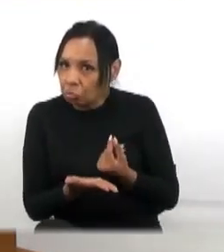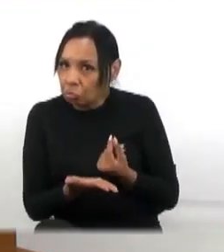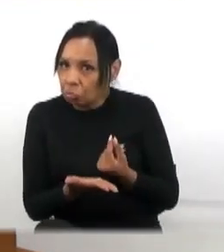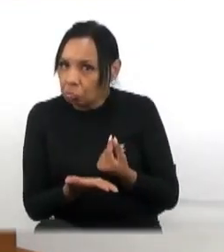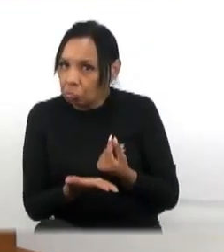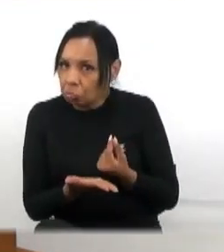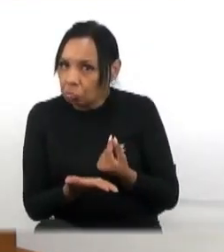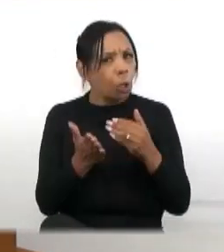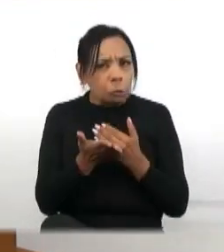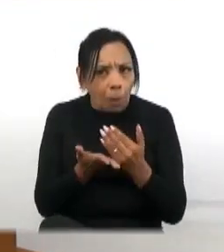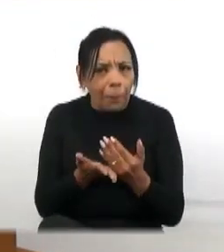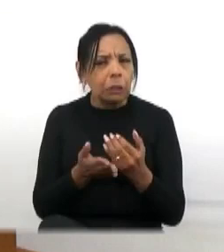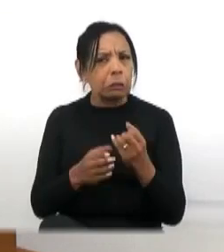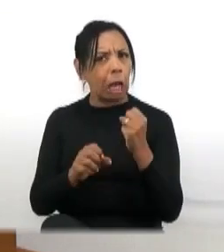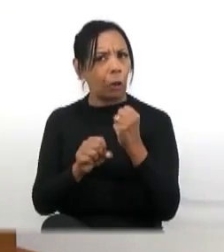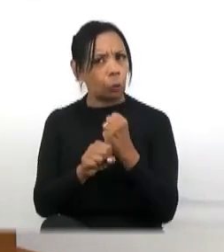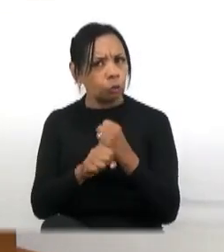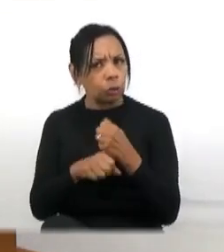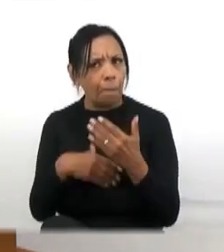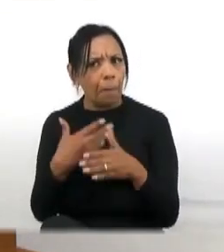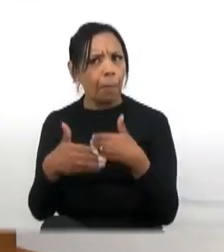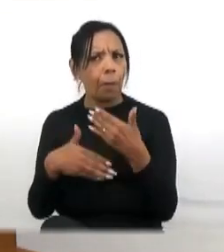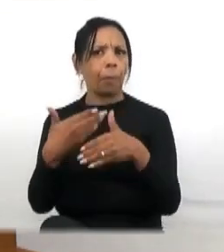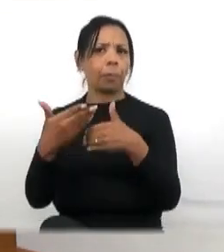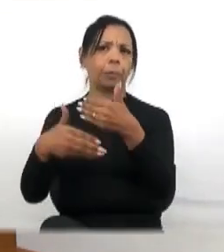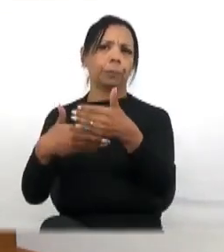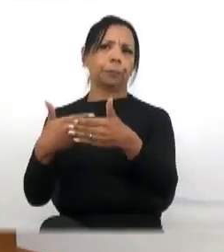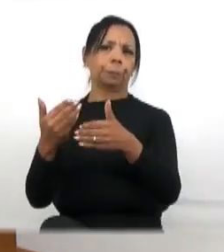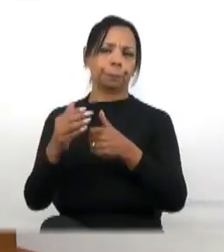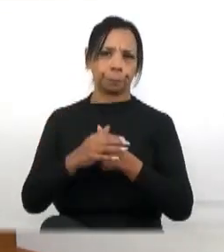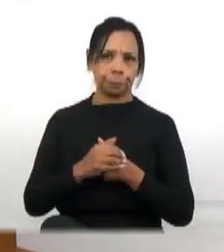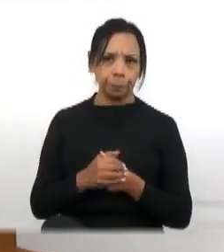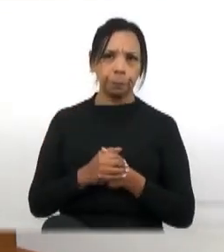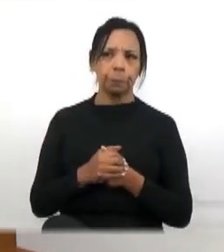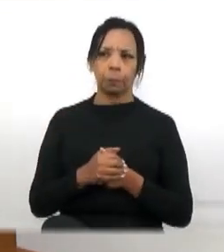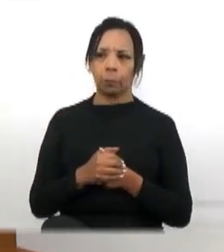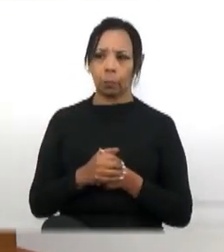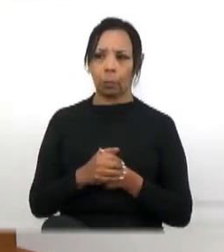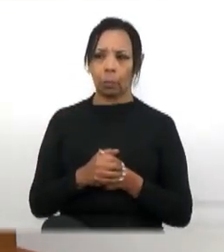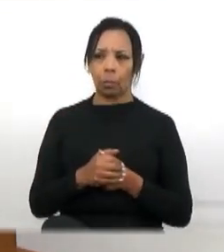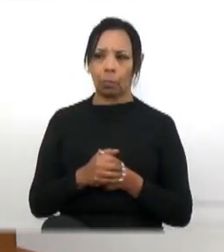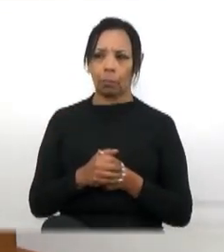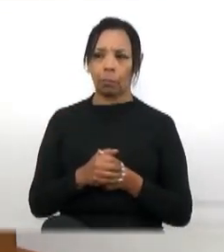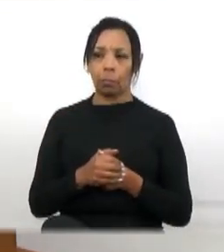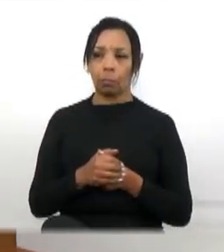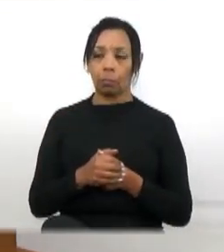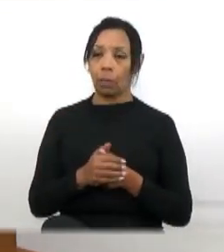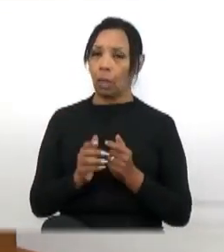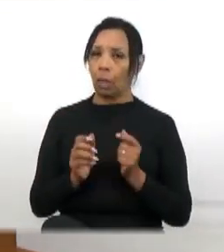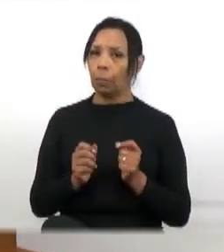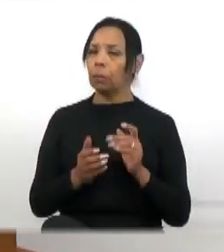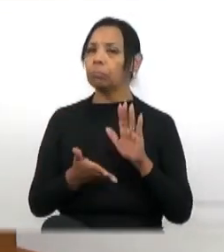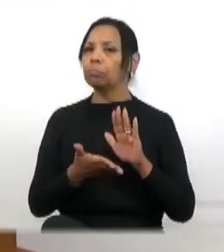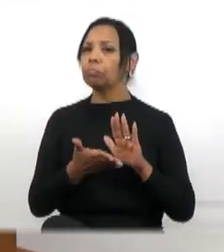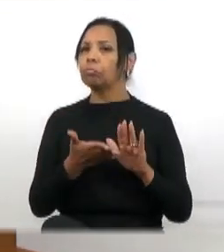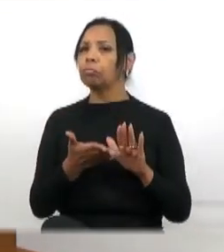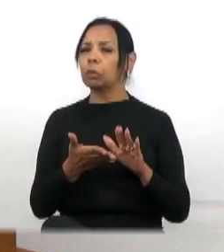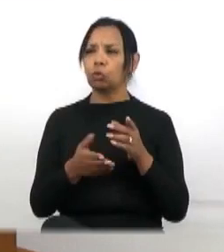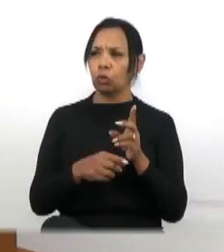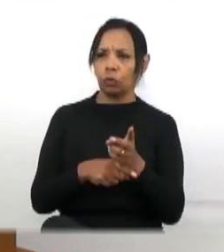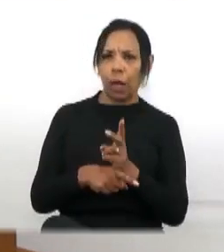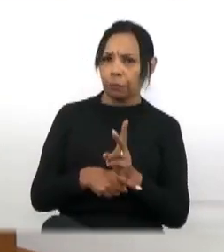obra sem licença nenhuma, você aparentemente, você tem uma apertura, foi que nunca fiscalizou, nunca fiscalizou,